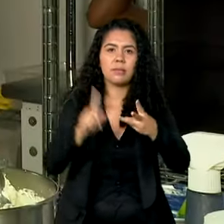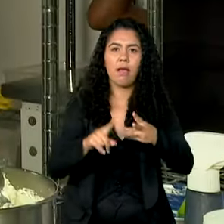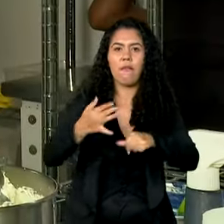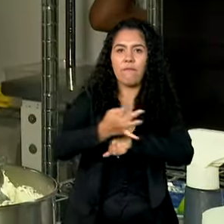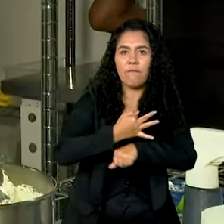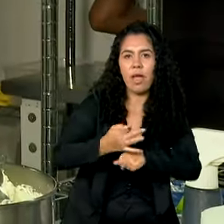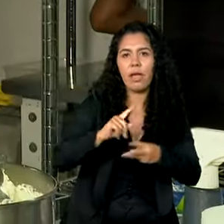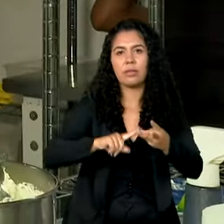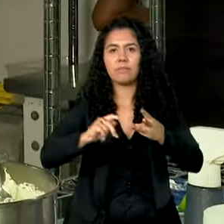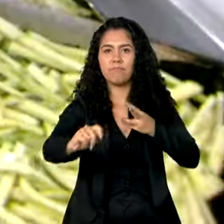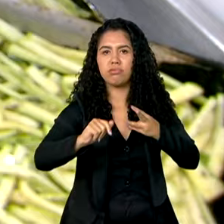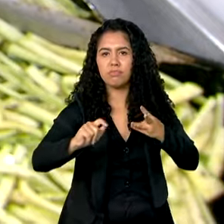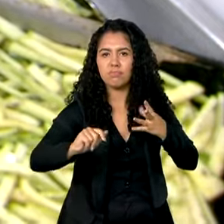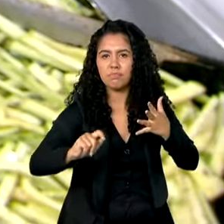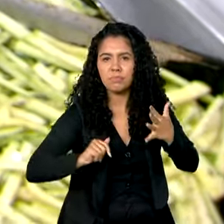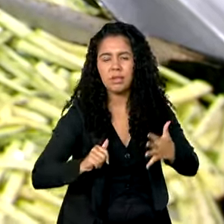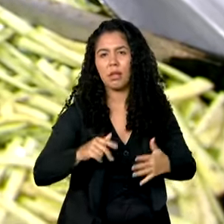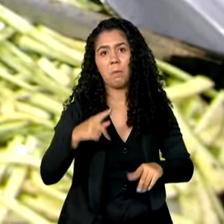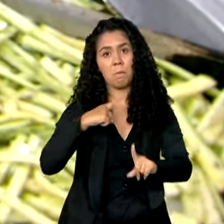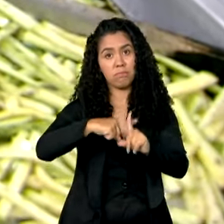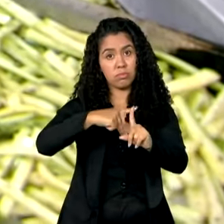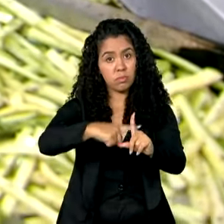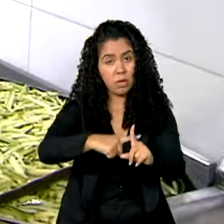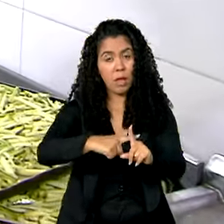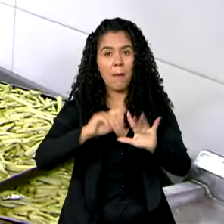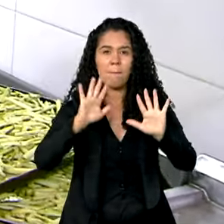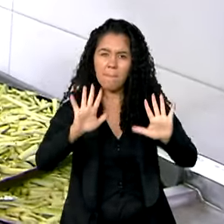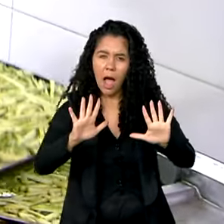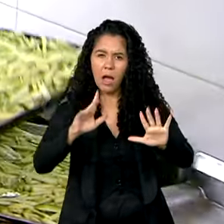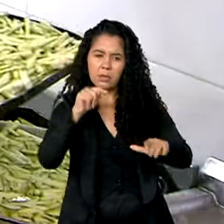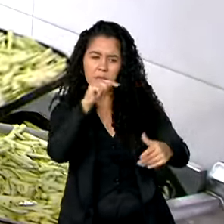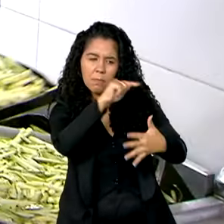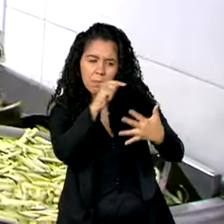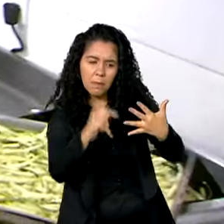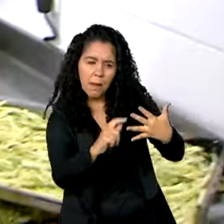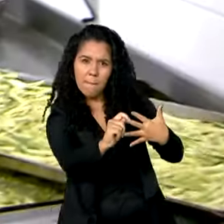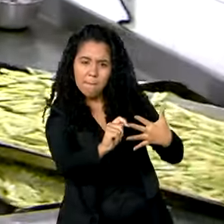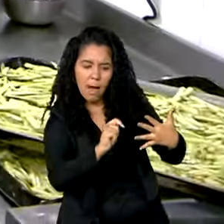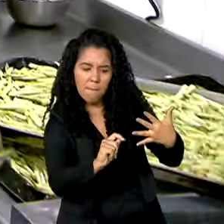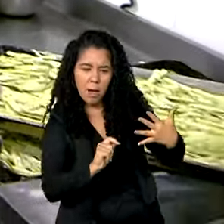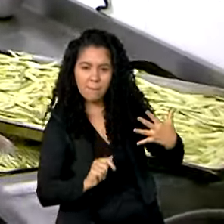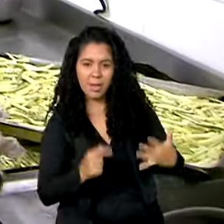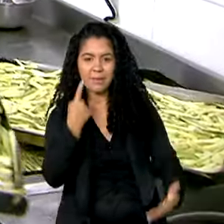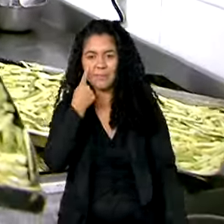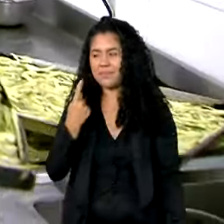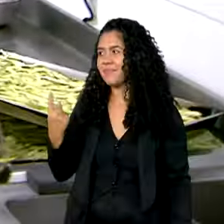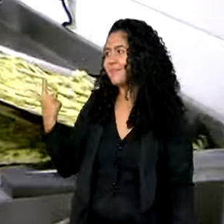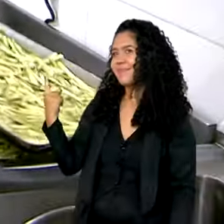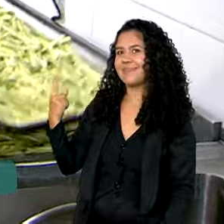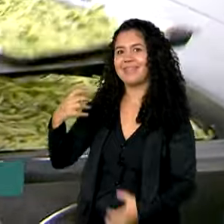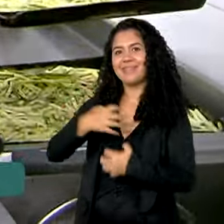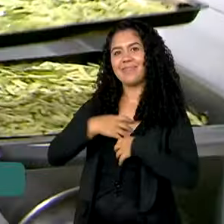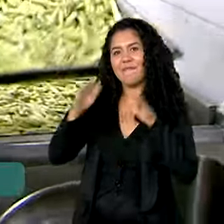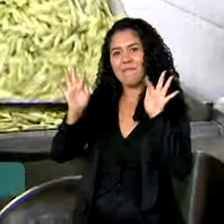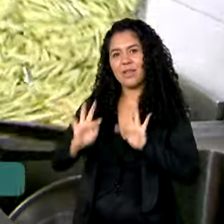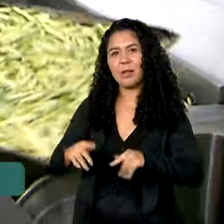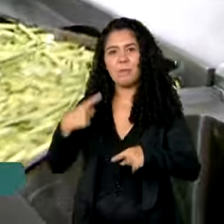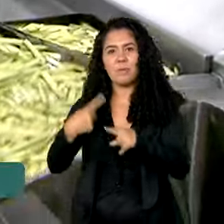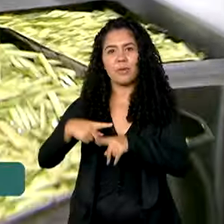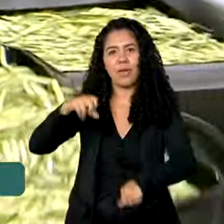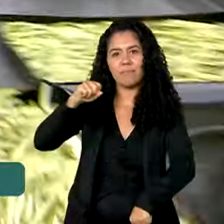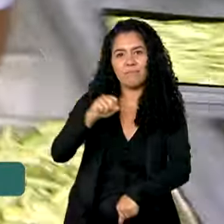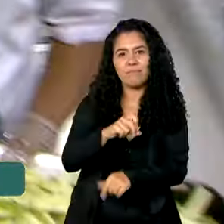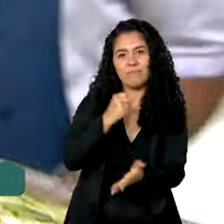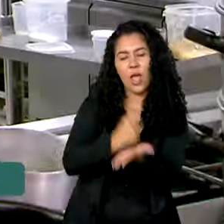FGTS. De olho nesses benefícios, o João Victor comemora a contratação neste restaurante em